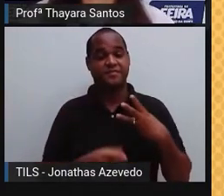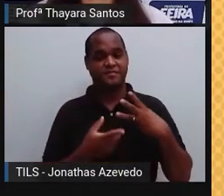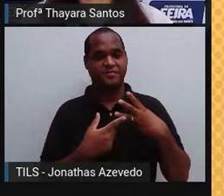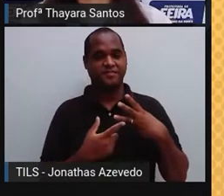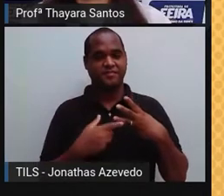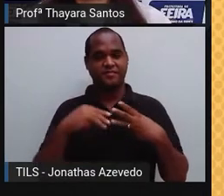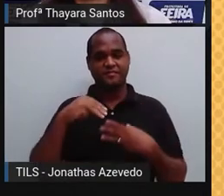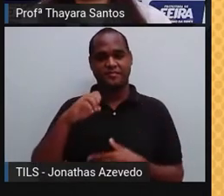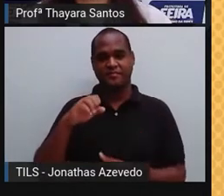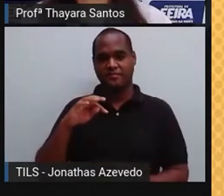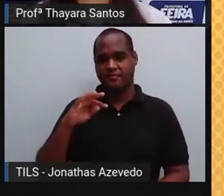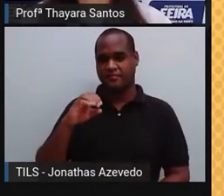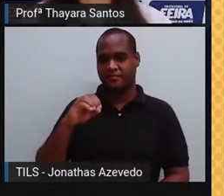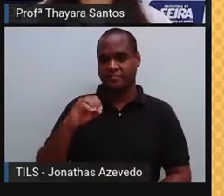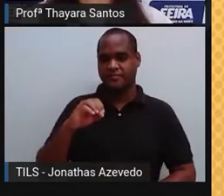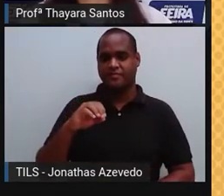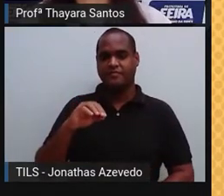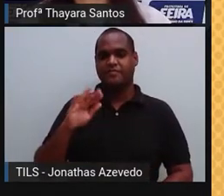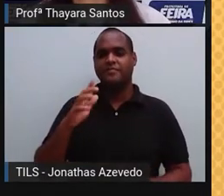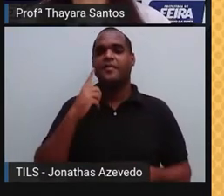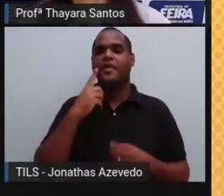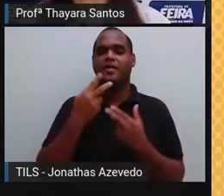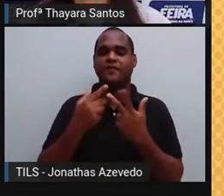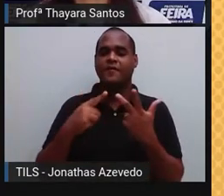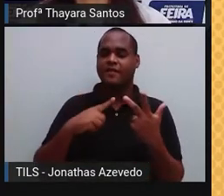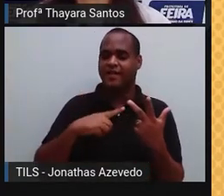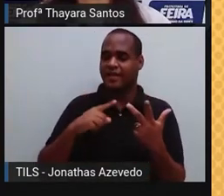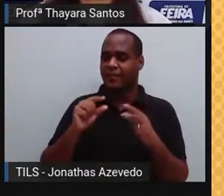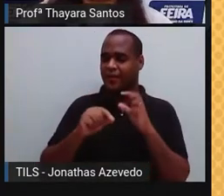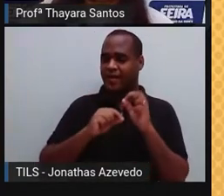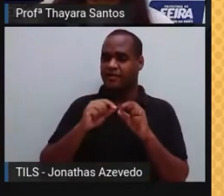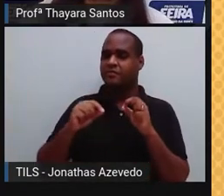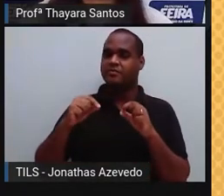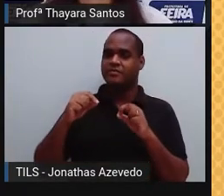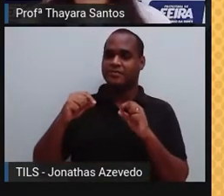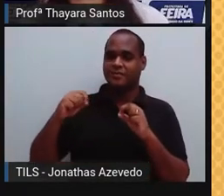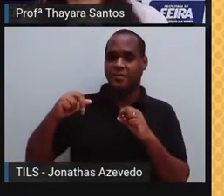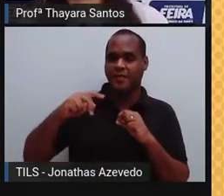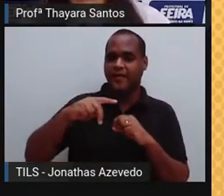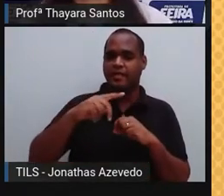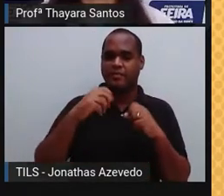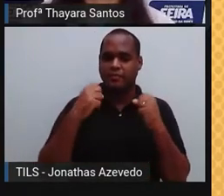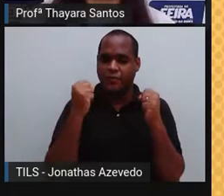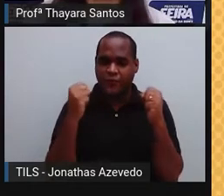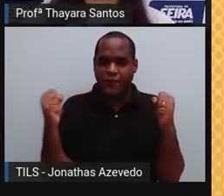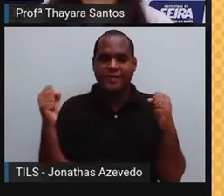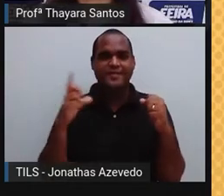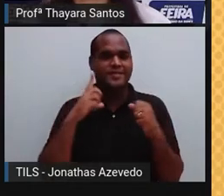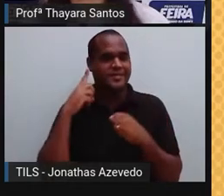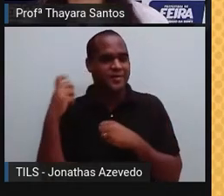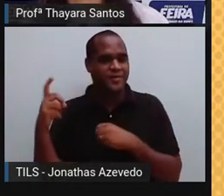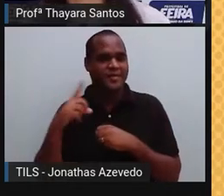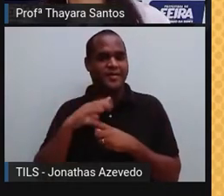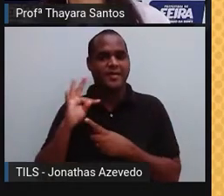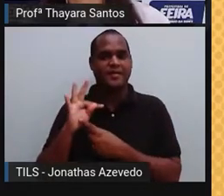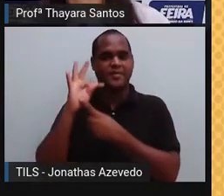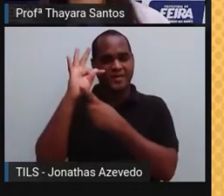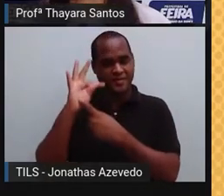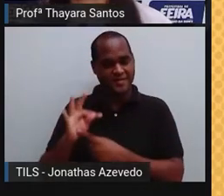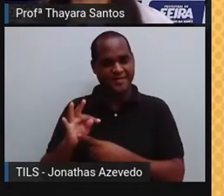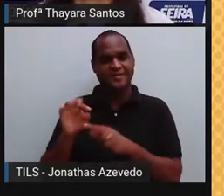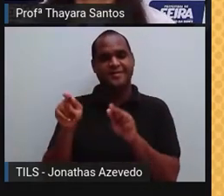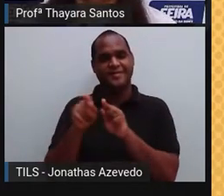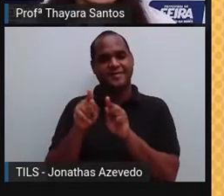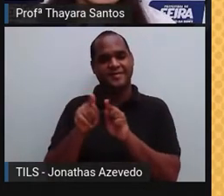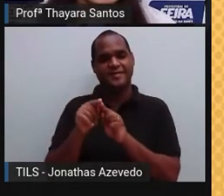mecanorreceptores, que são aqueles que vão captar estímulos de movimento, pressão, som, temperatura e